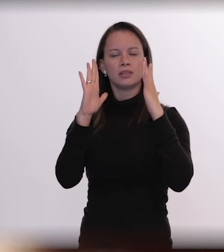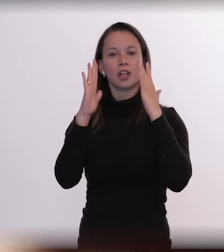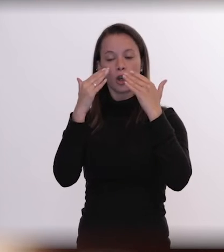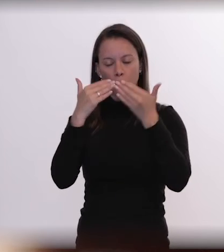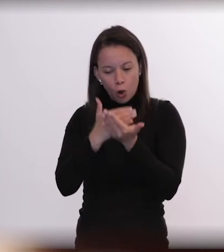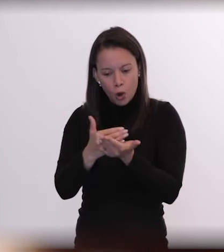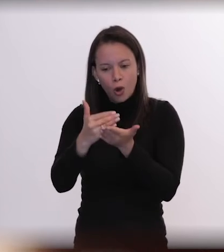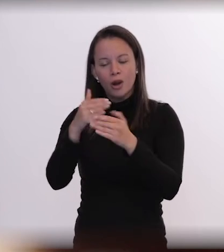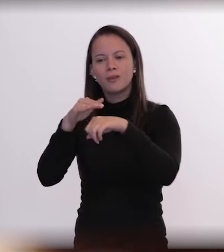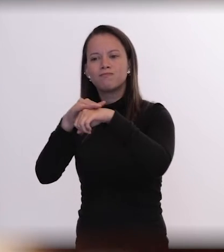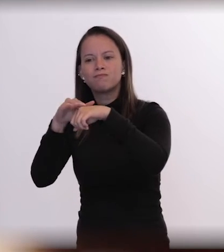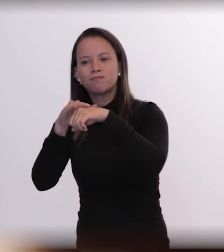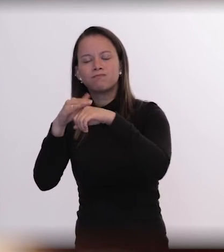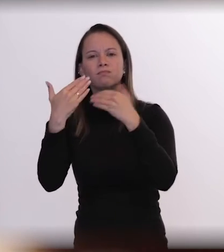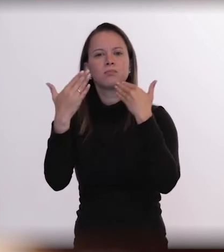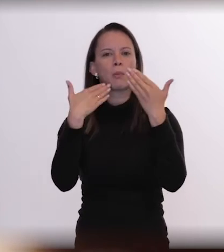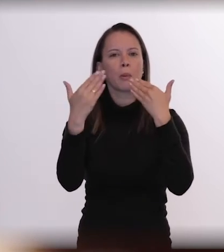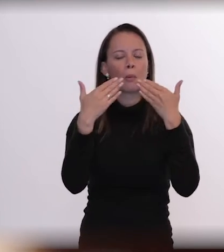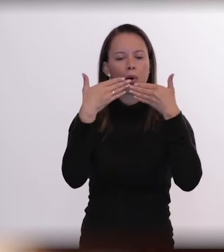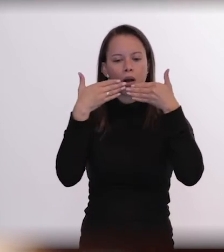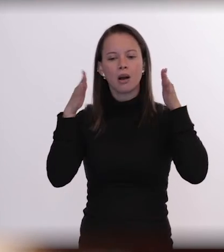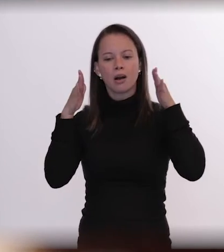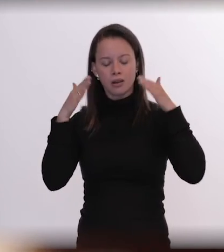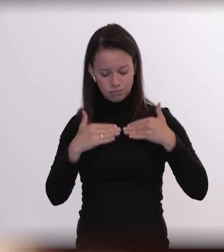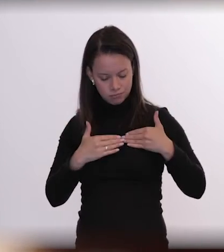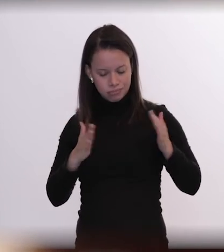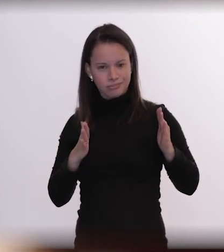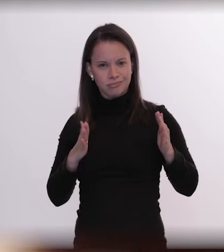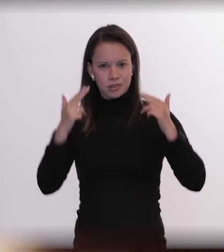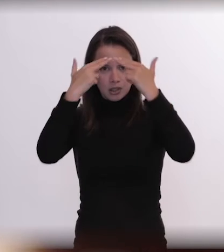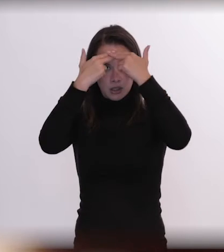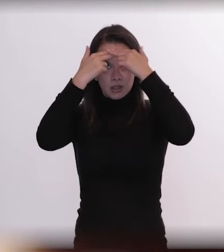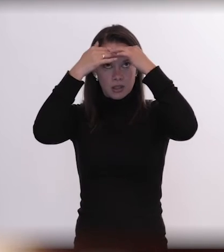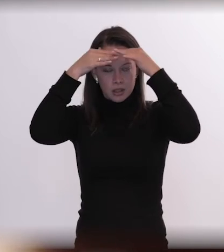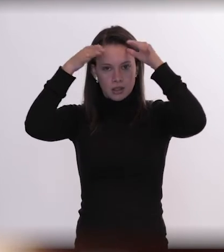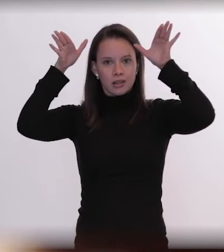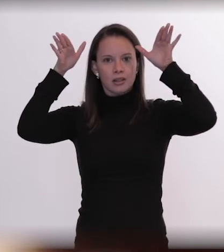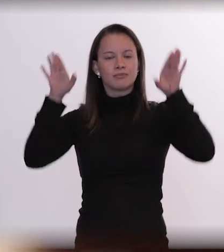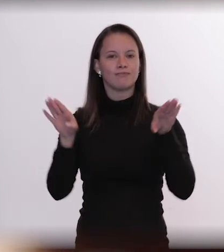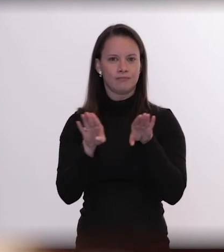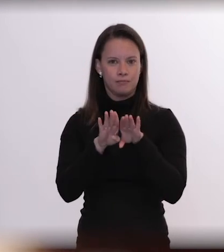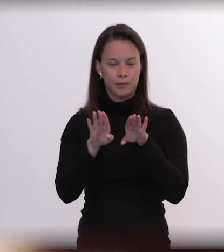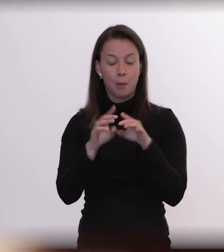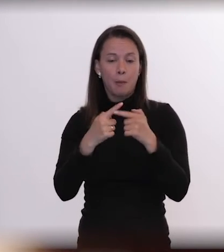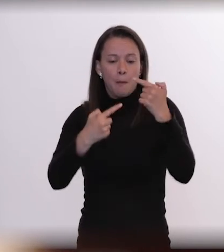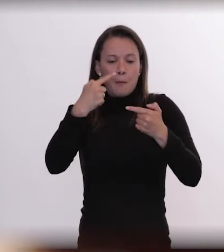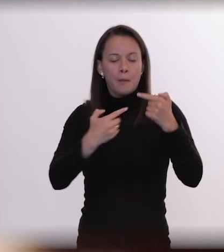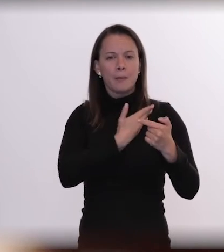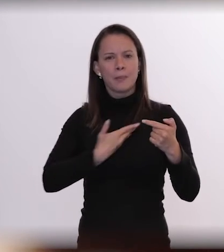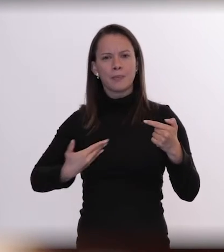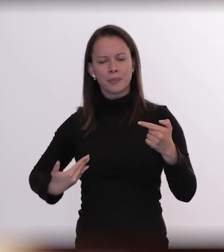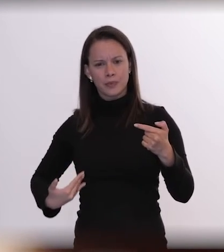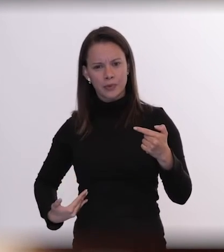porque não tem nada mais importante do que a escuta a escuta que tem como resposta políticas públicas que tem